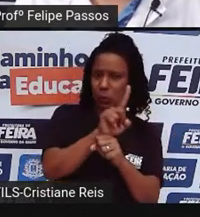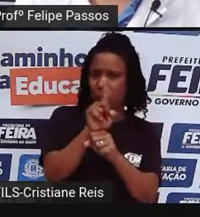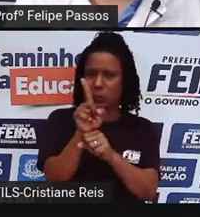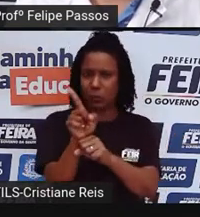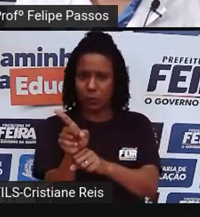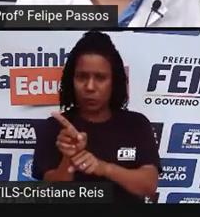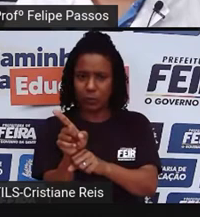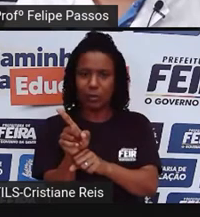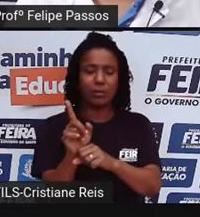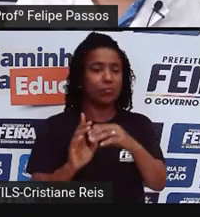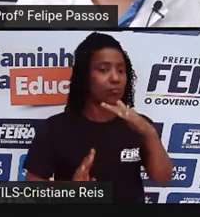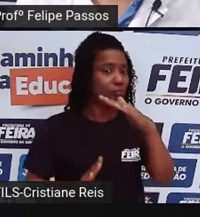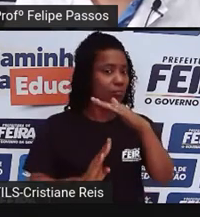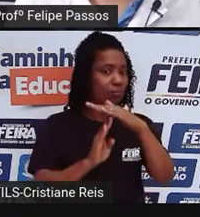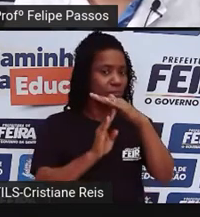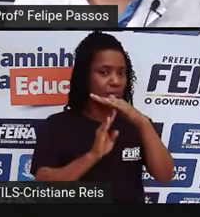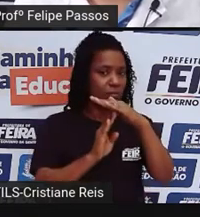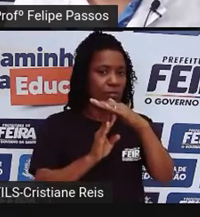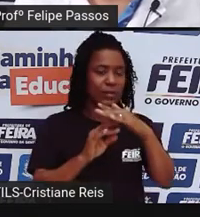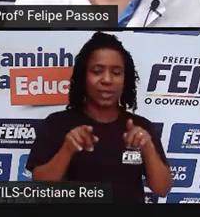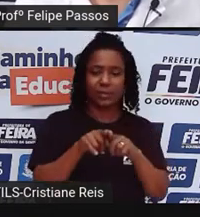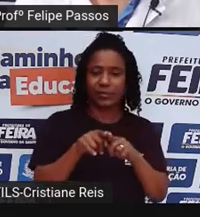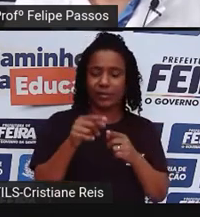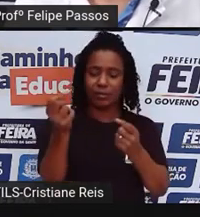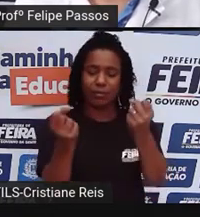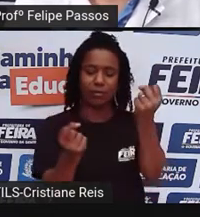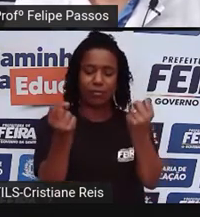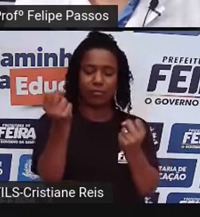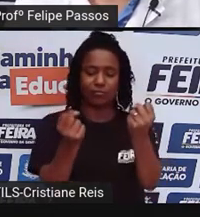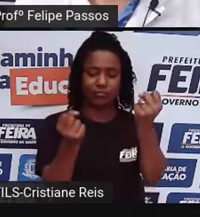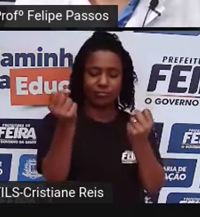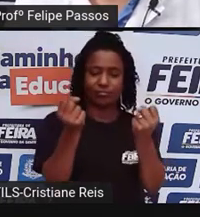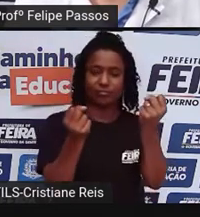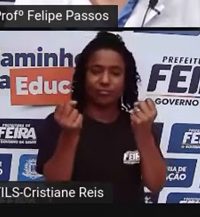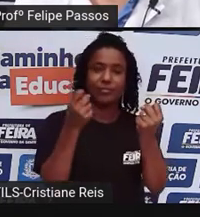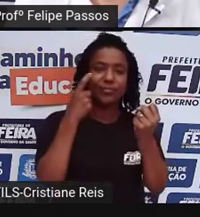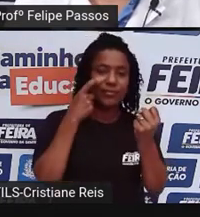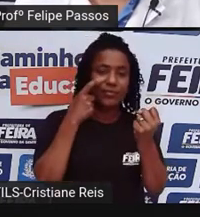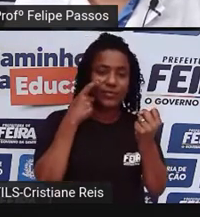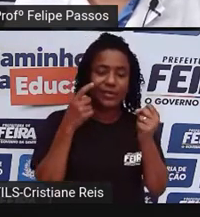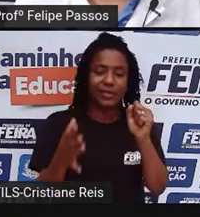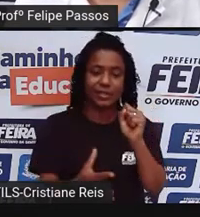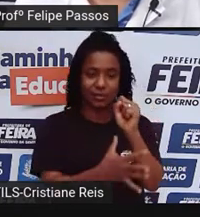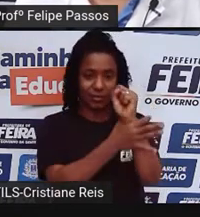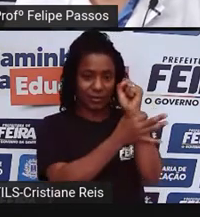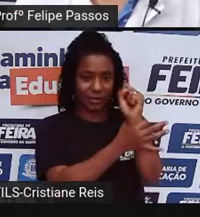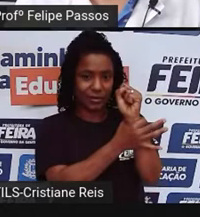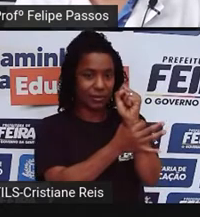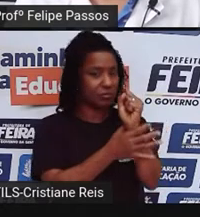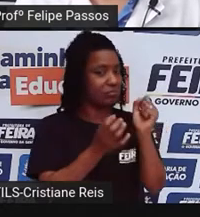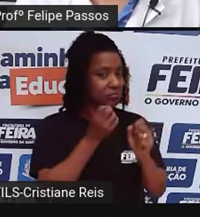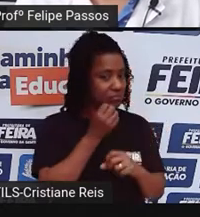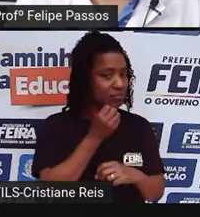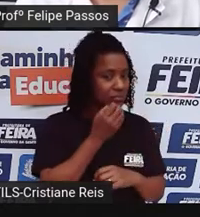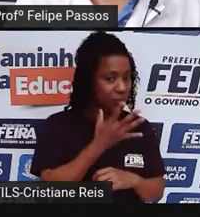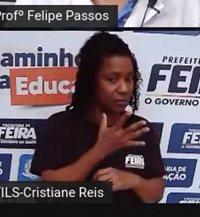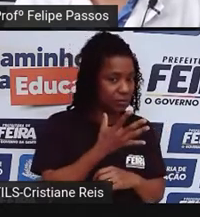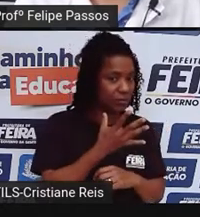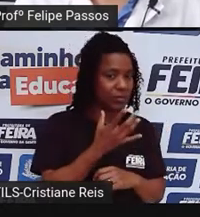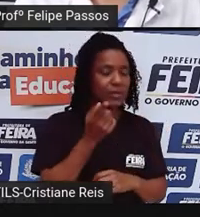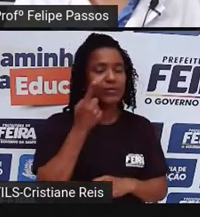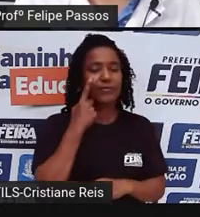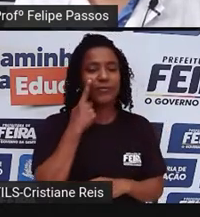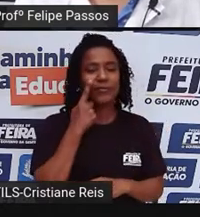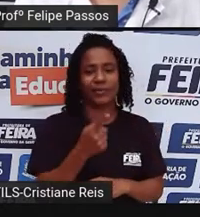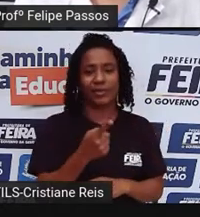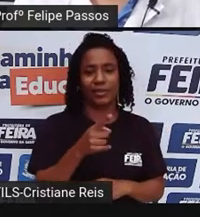equipamentos de segurança do carro estão todos em dia. Então, a PRF tem um trabalho superimportante para manter